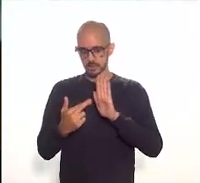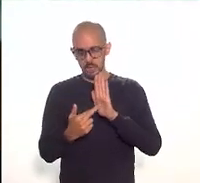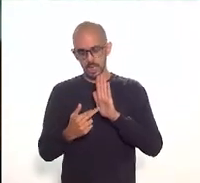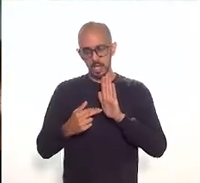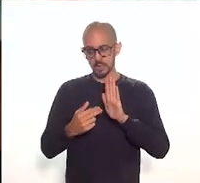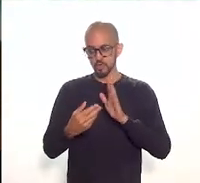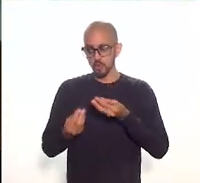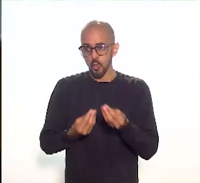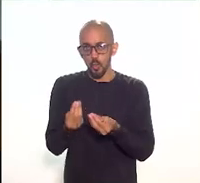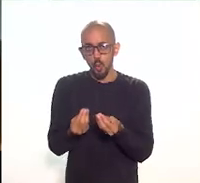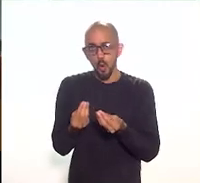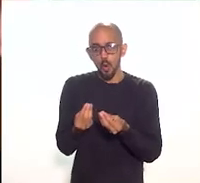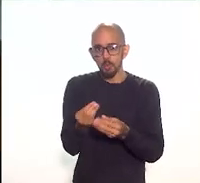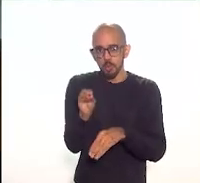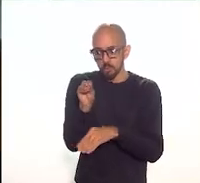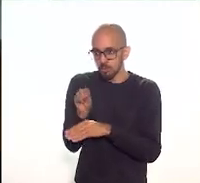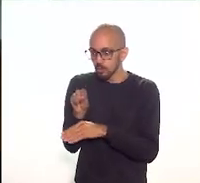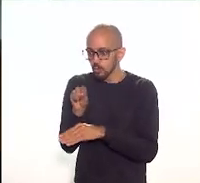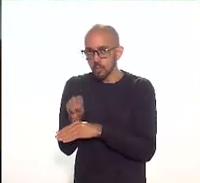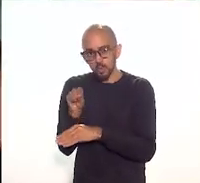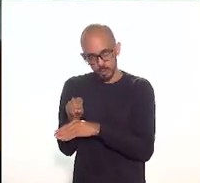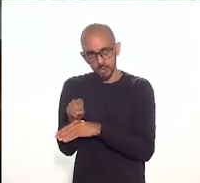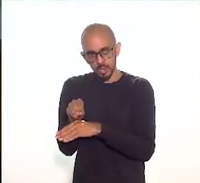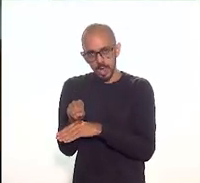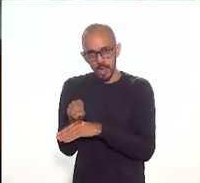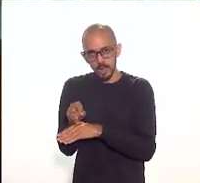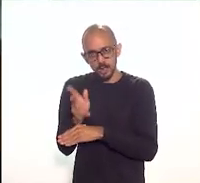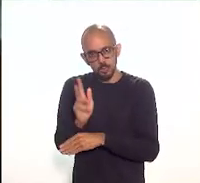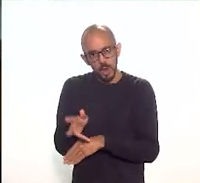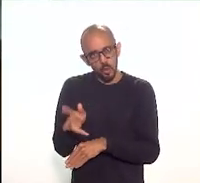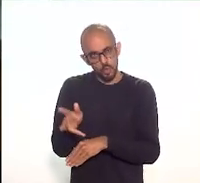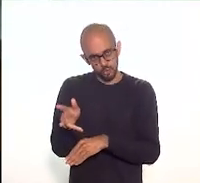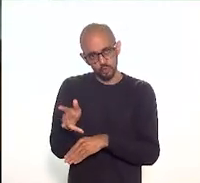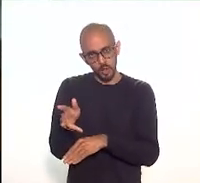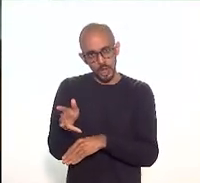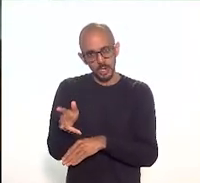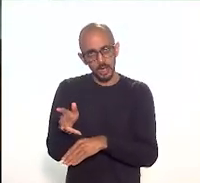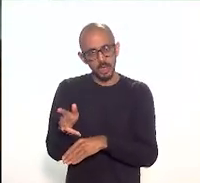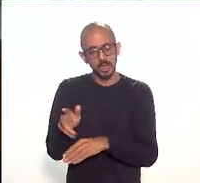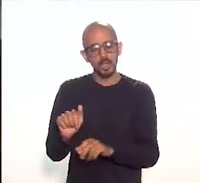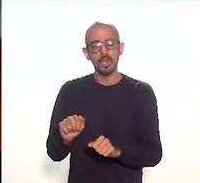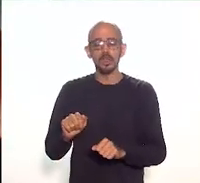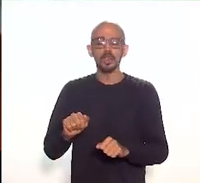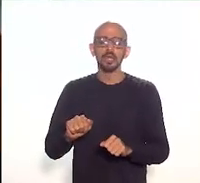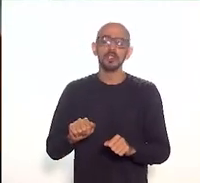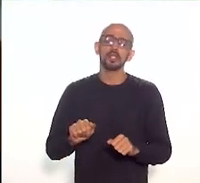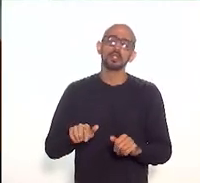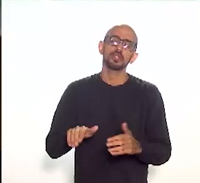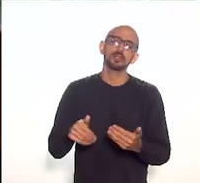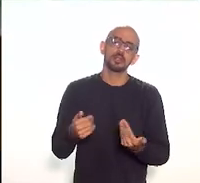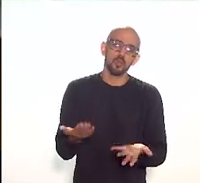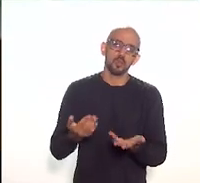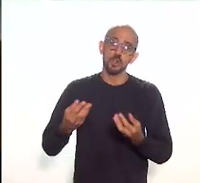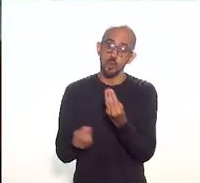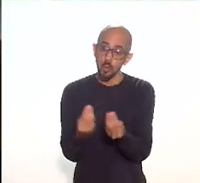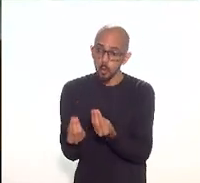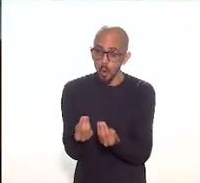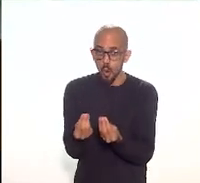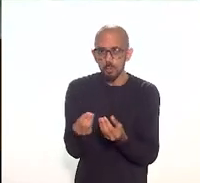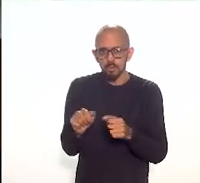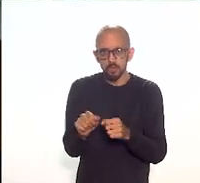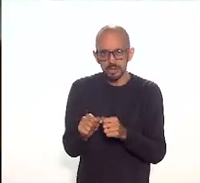de fato, preservar e de como, de fato, manter aquele saber fazer, quais os meios de sustentar